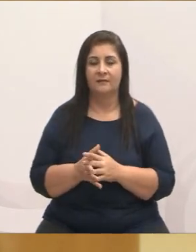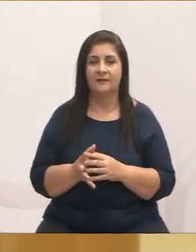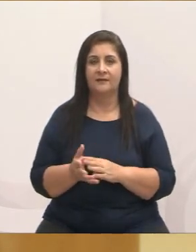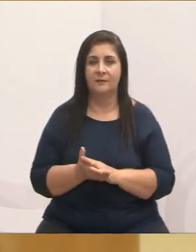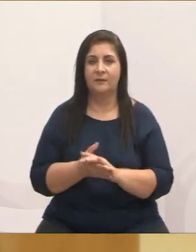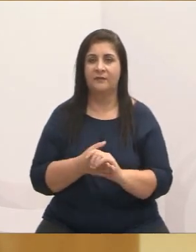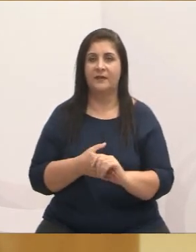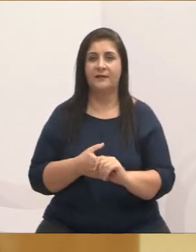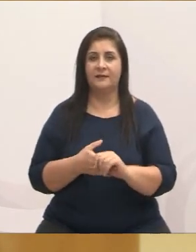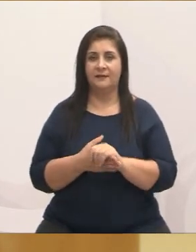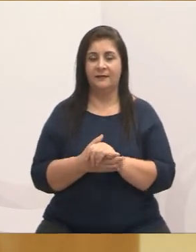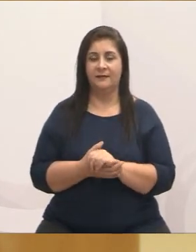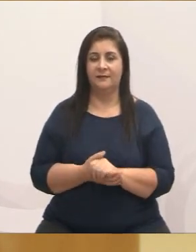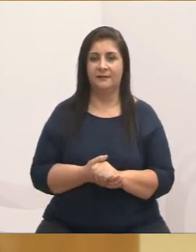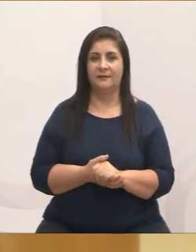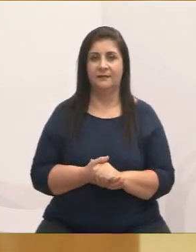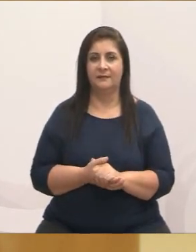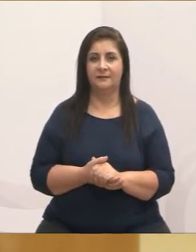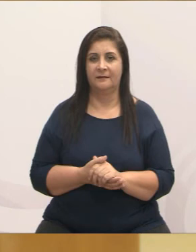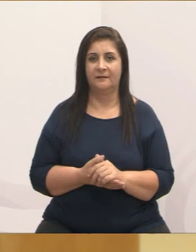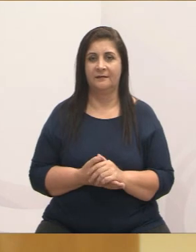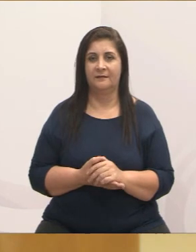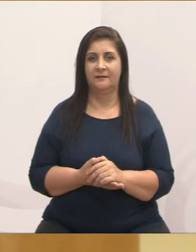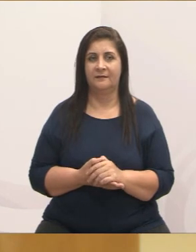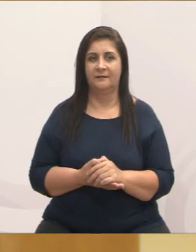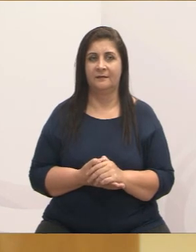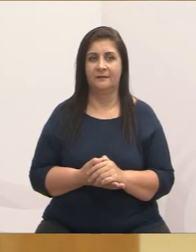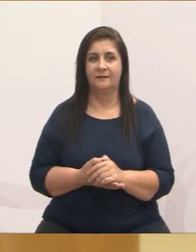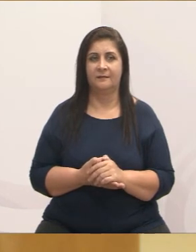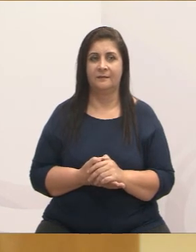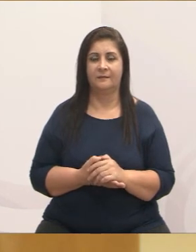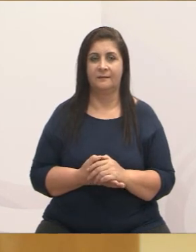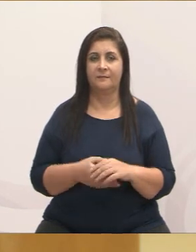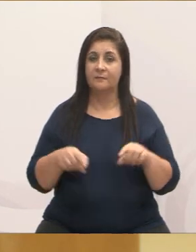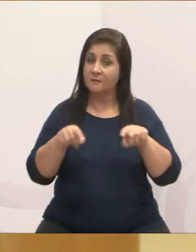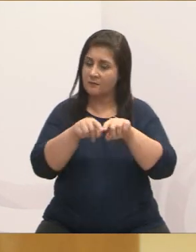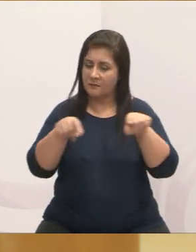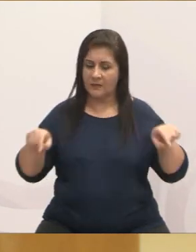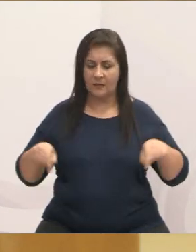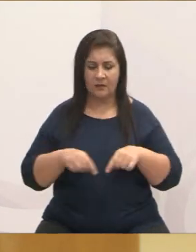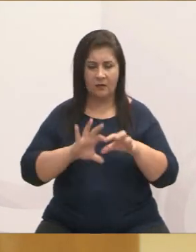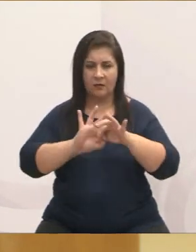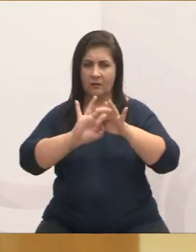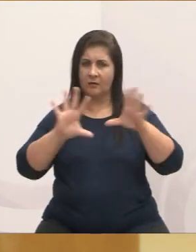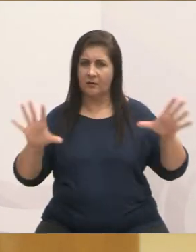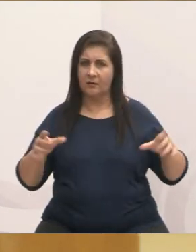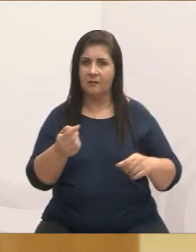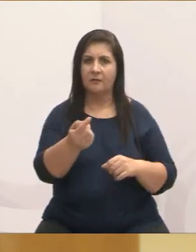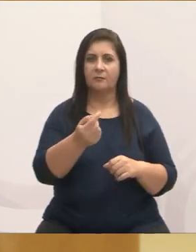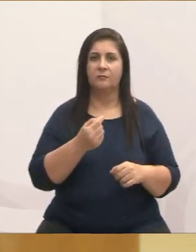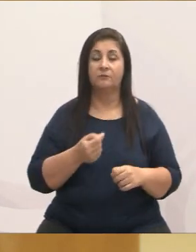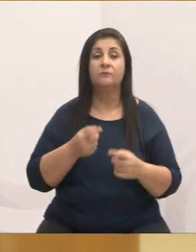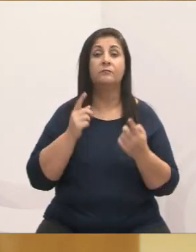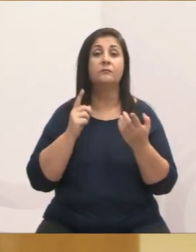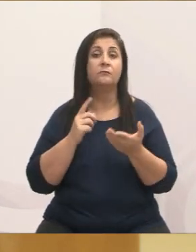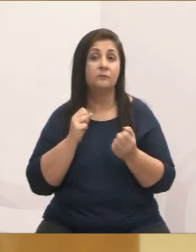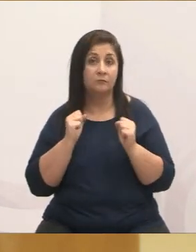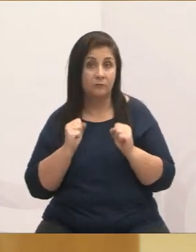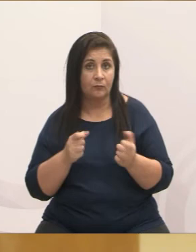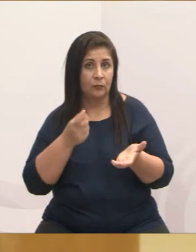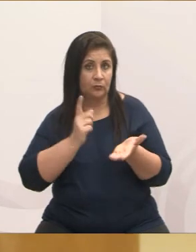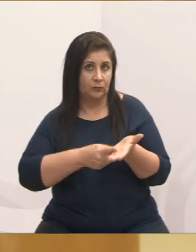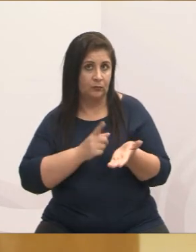não iria conseguir atingir o meu objetivo. Olha, o gabinete está aberto, nós estamos agendando as pessoas que querem vir